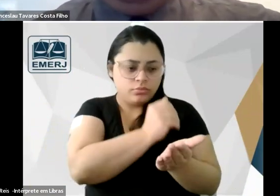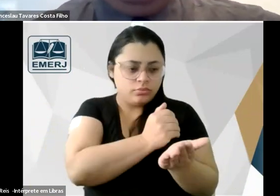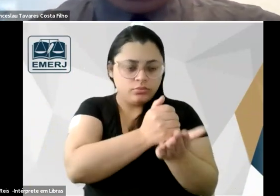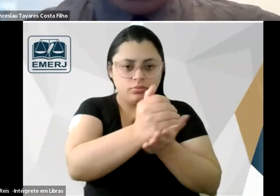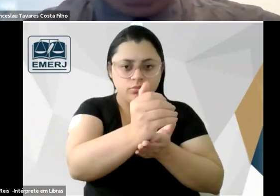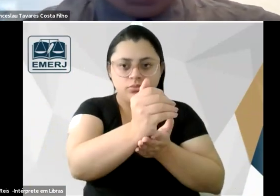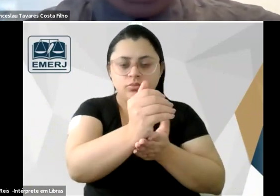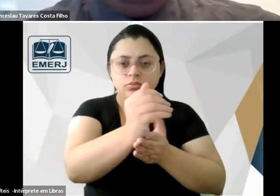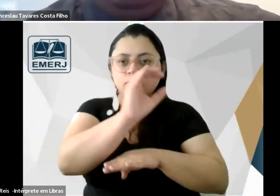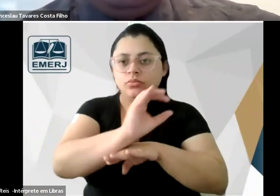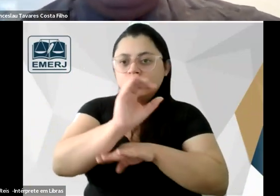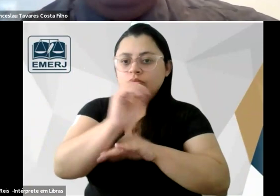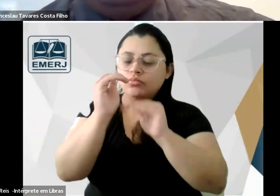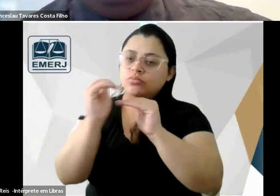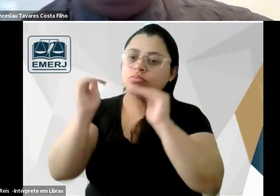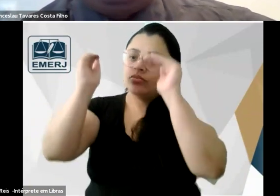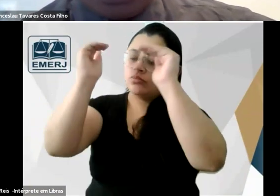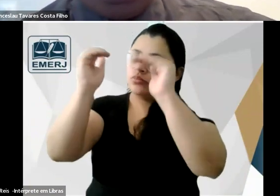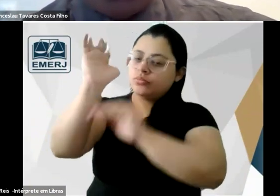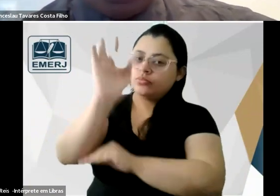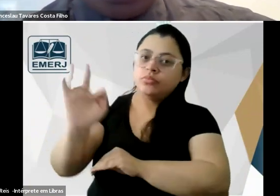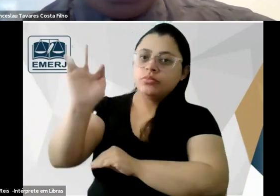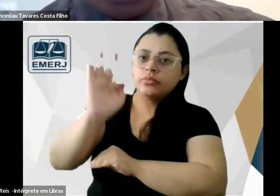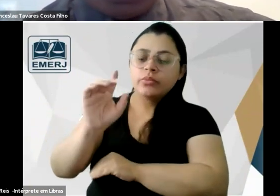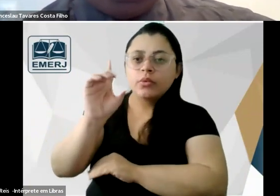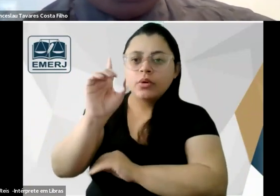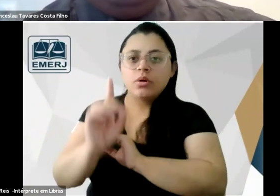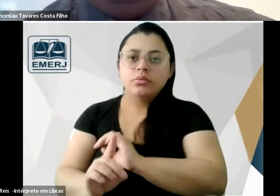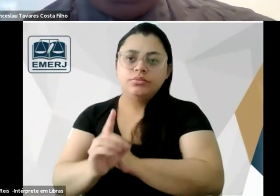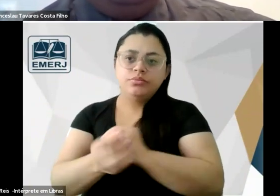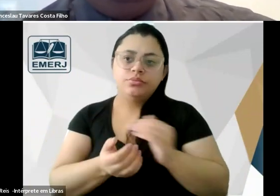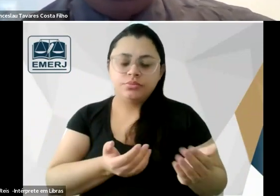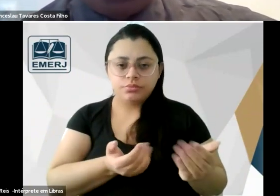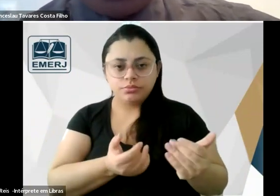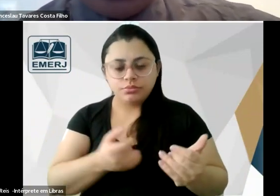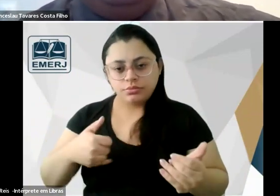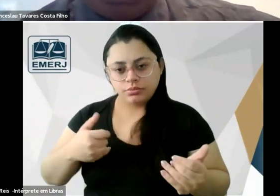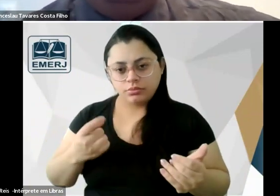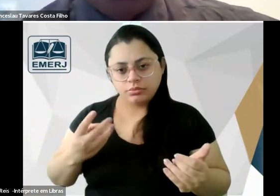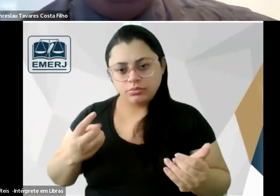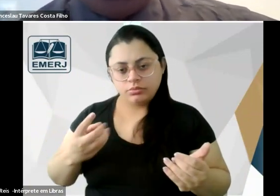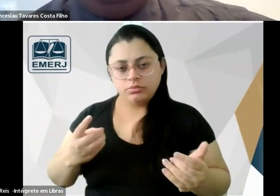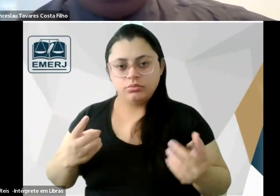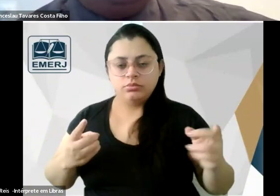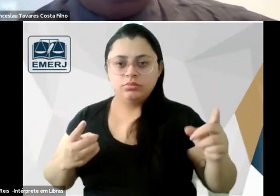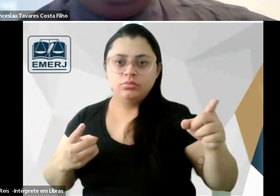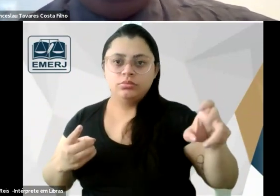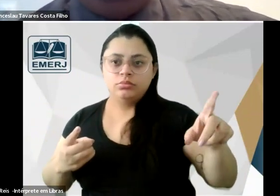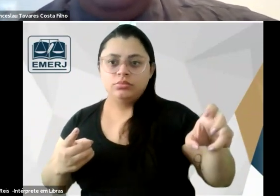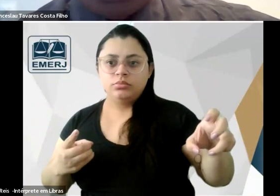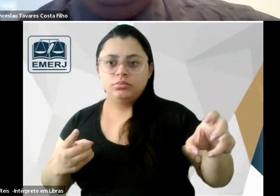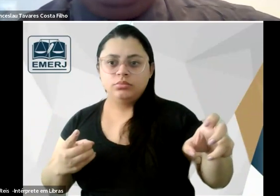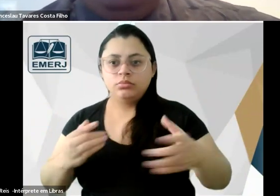superior os rapazes começavam o curso superior na faculdade de direito muito jovem com 14 anos com 15 anos alguns